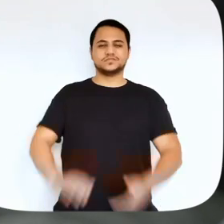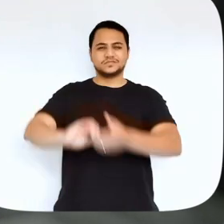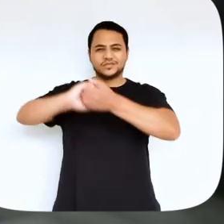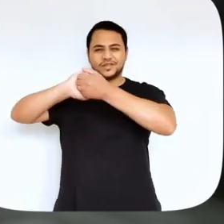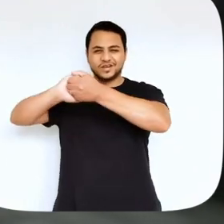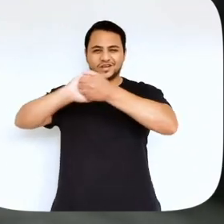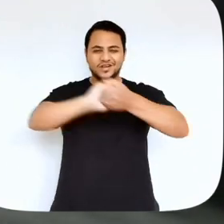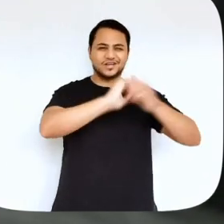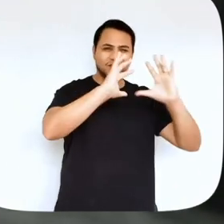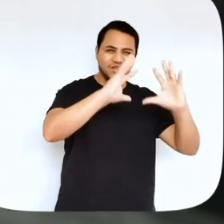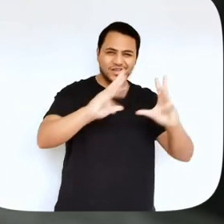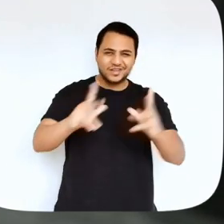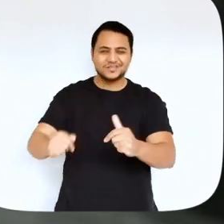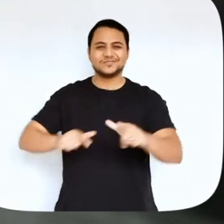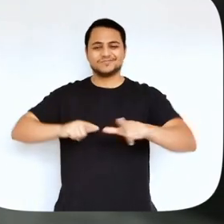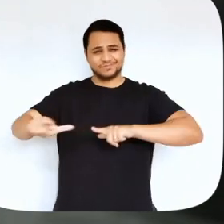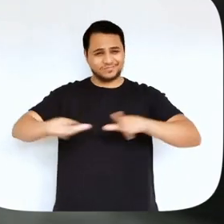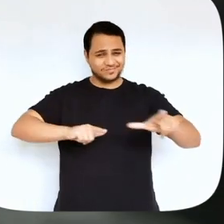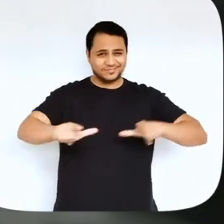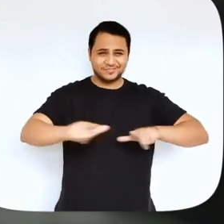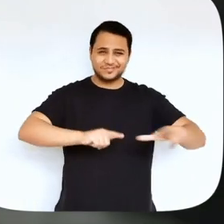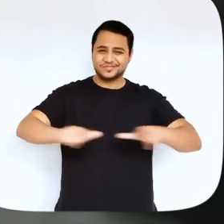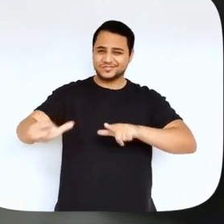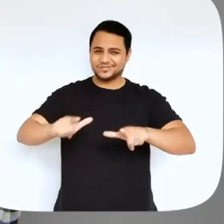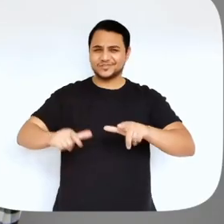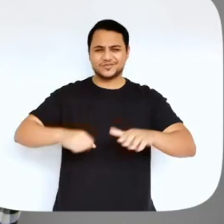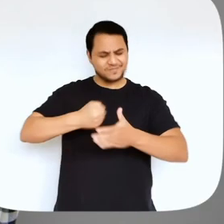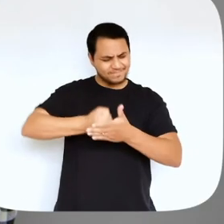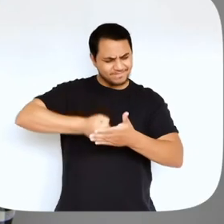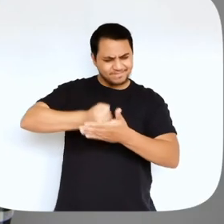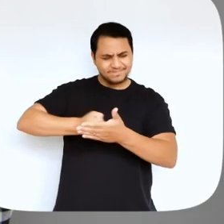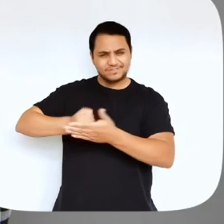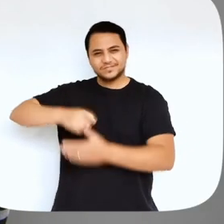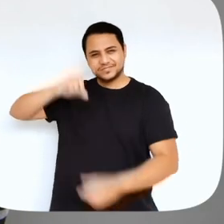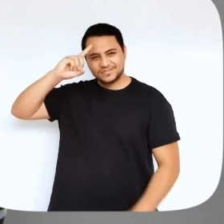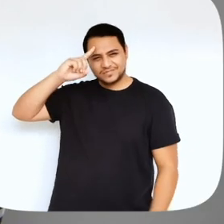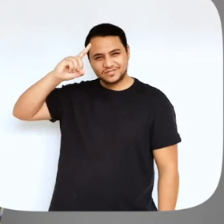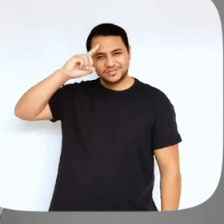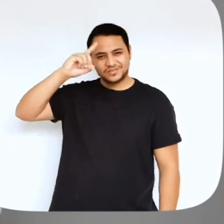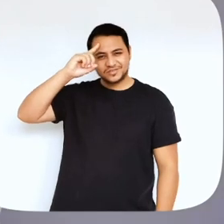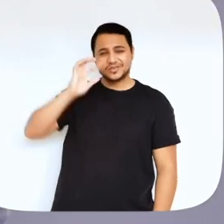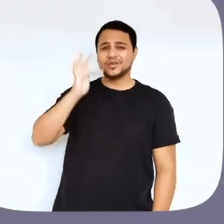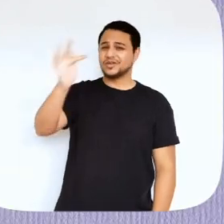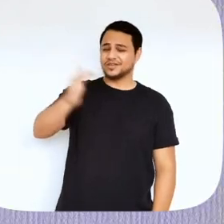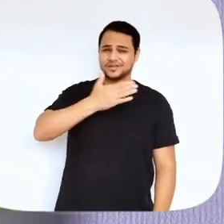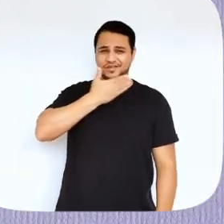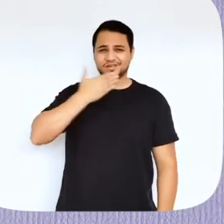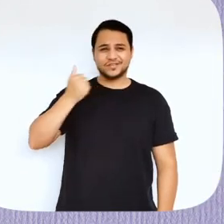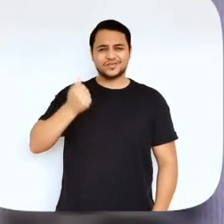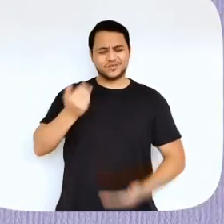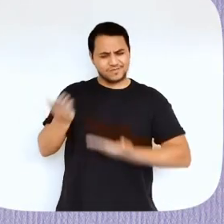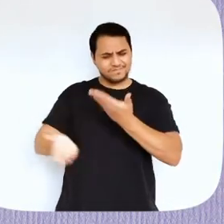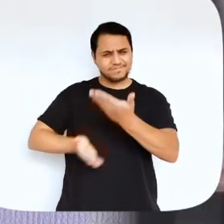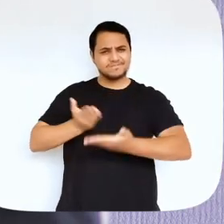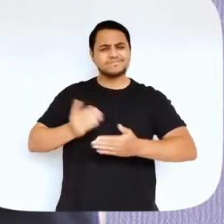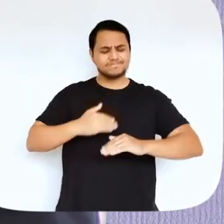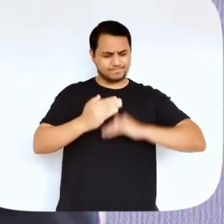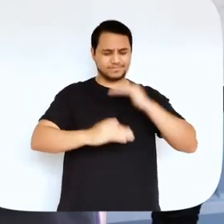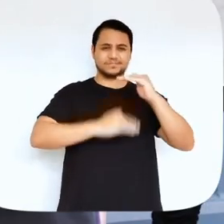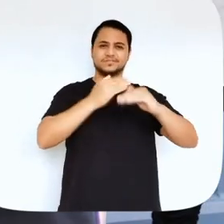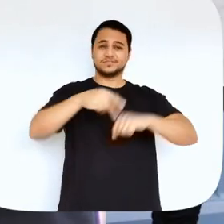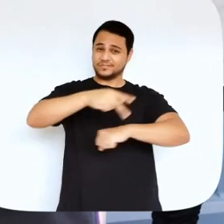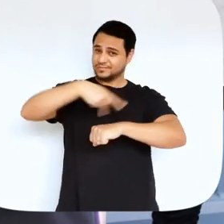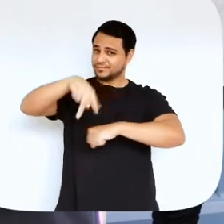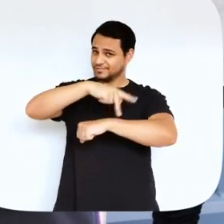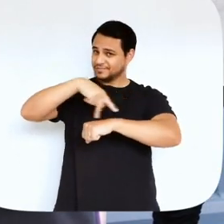Parabéns a todos os trabalhadores e trabalhadoras que batalham diariamente por um futuro melhor e que proporcionam o